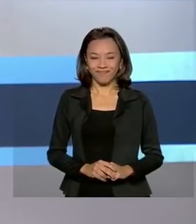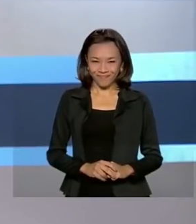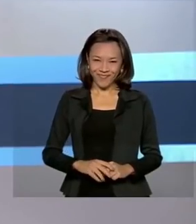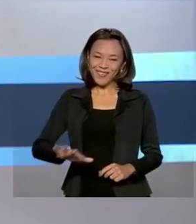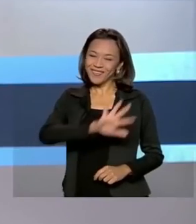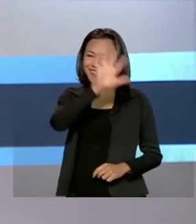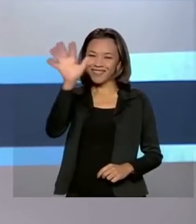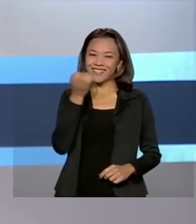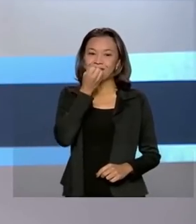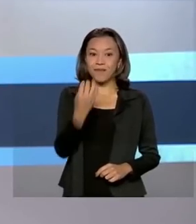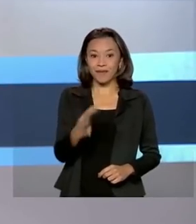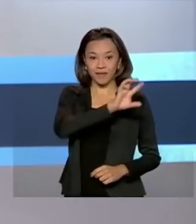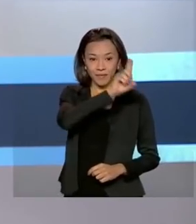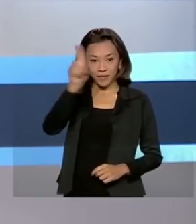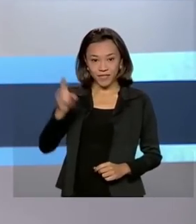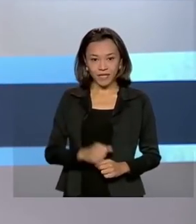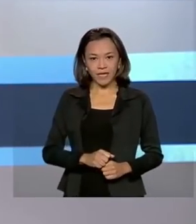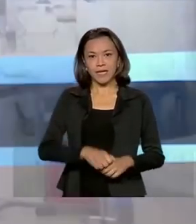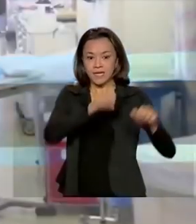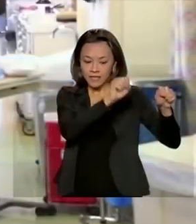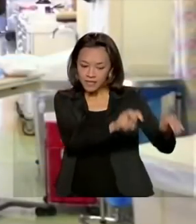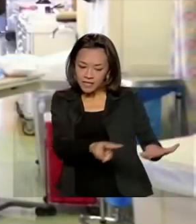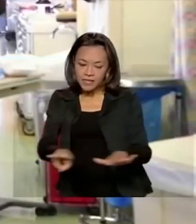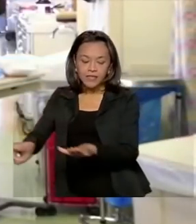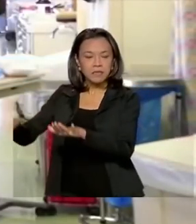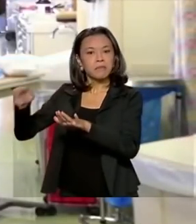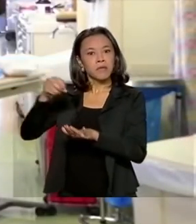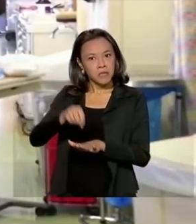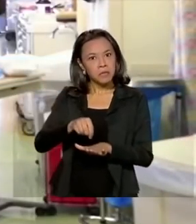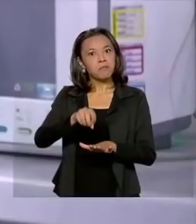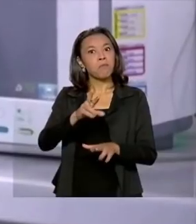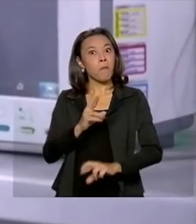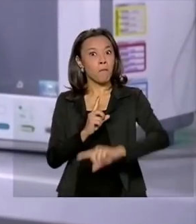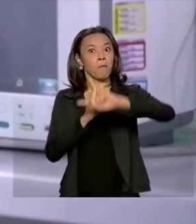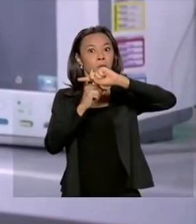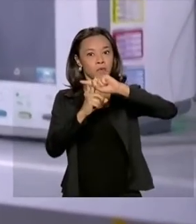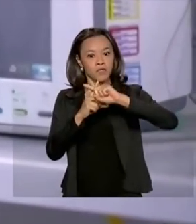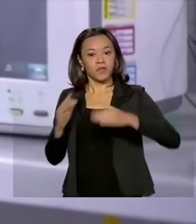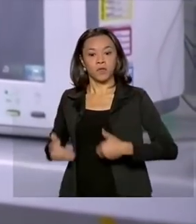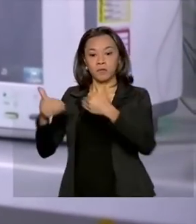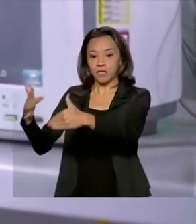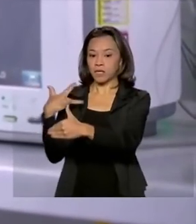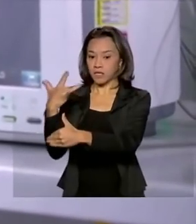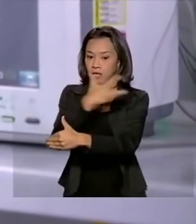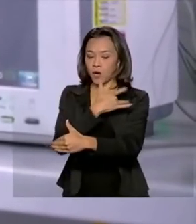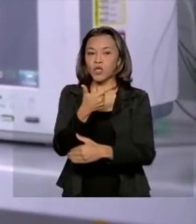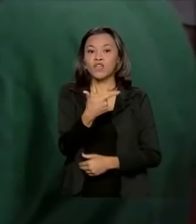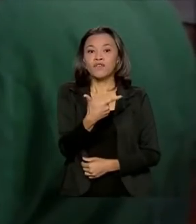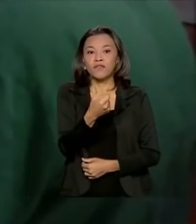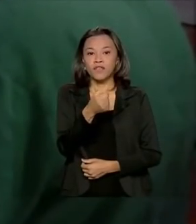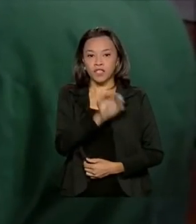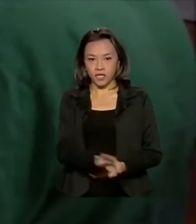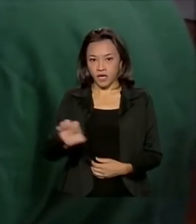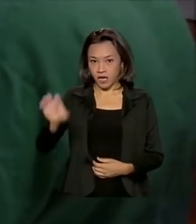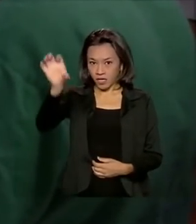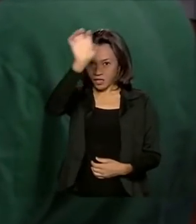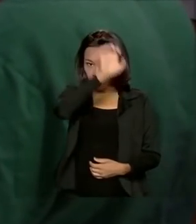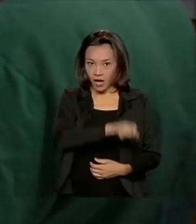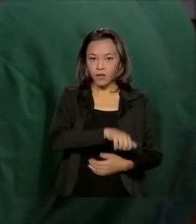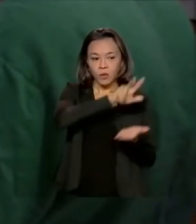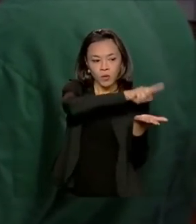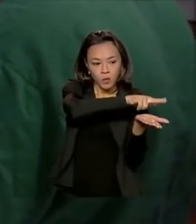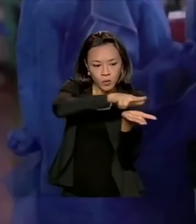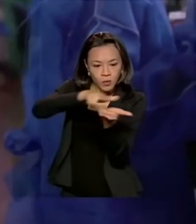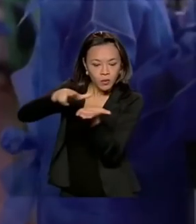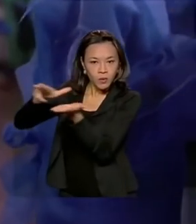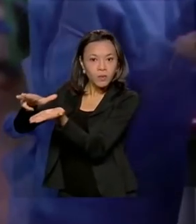Olá, bom dia! A semana começa com um dado positivo do Ministério da Saúde. Em 20 estados, a ocupação de leitos para